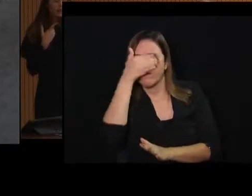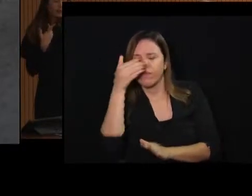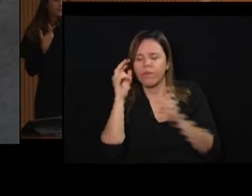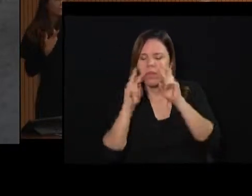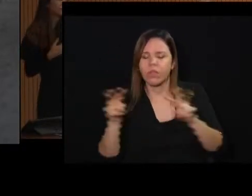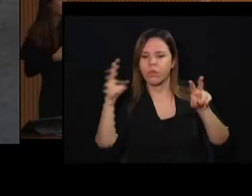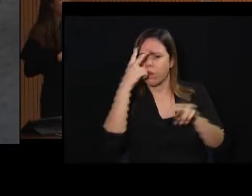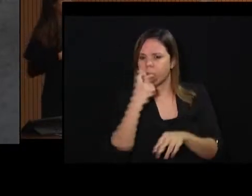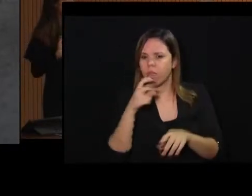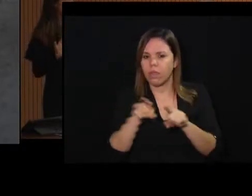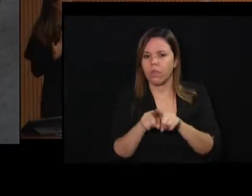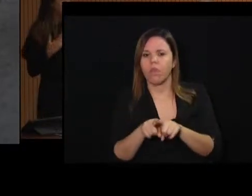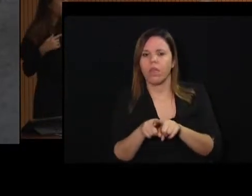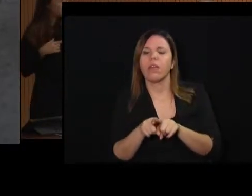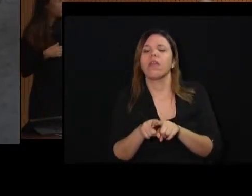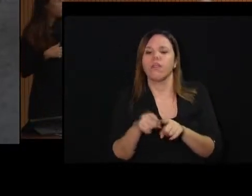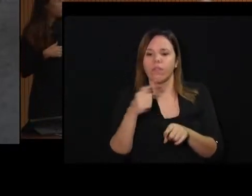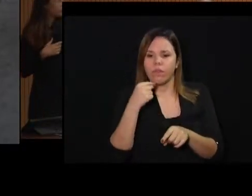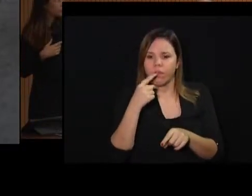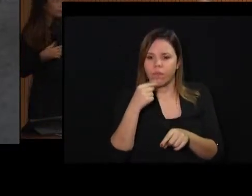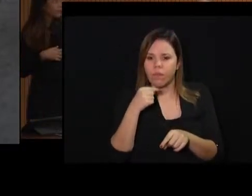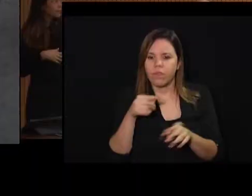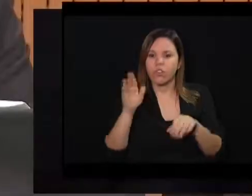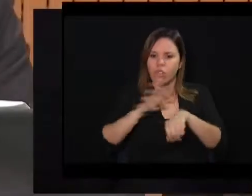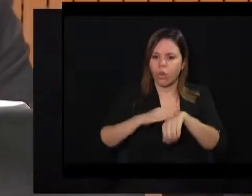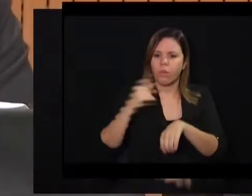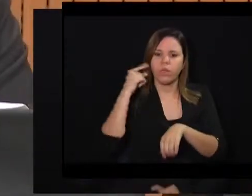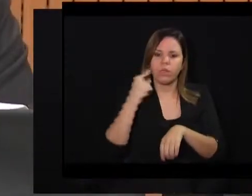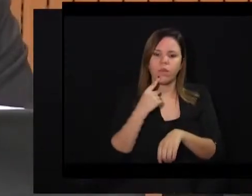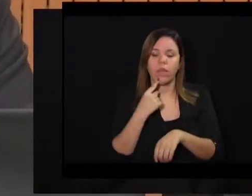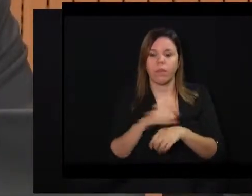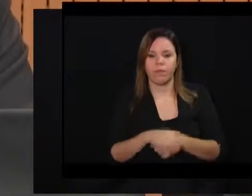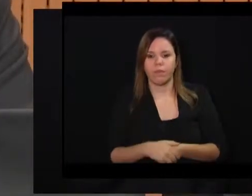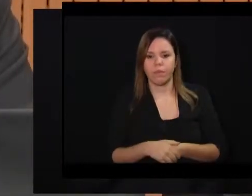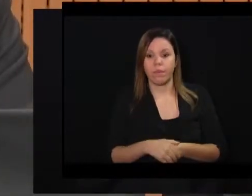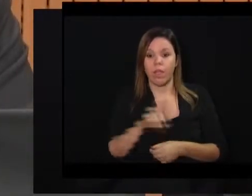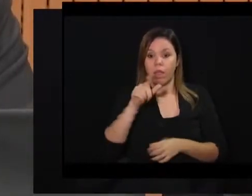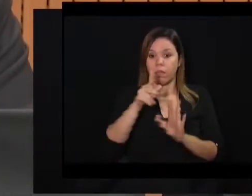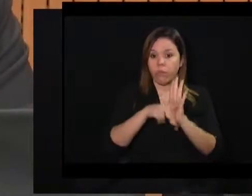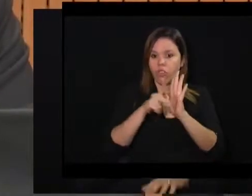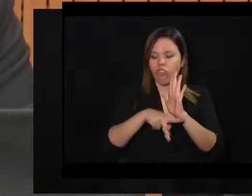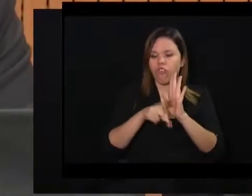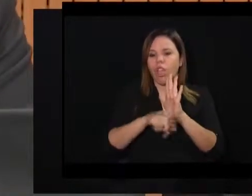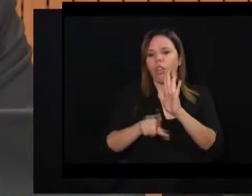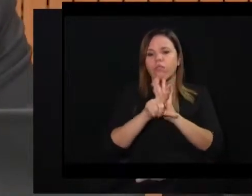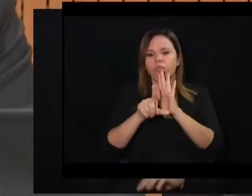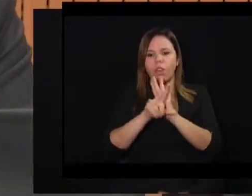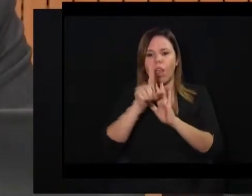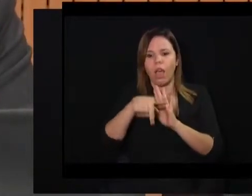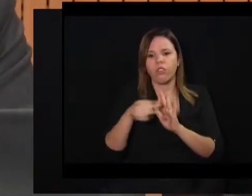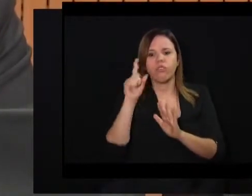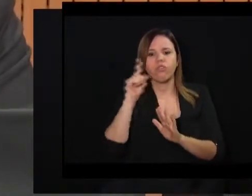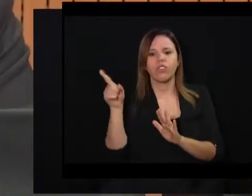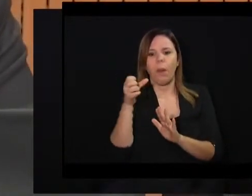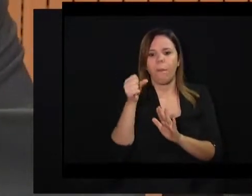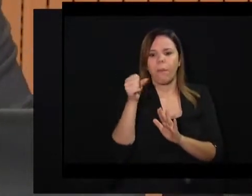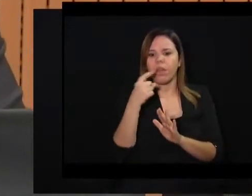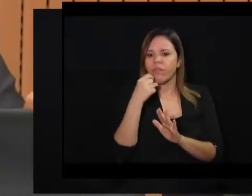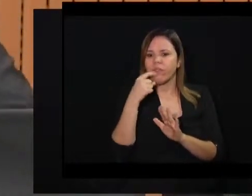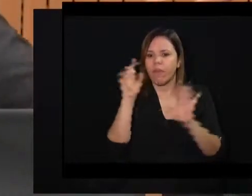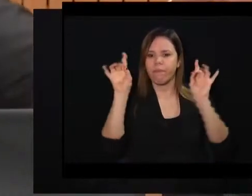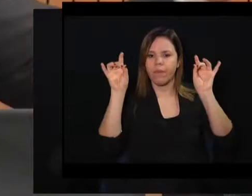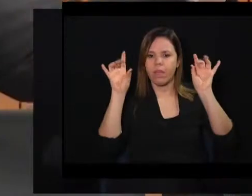surdez. O vermelho é sobre a surdez. Pelo projeto de lei de Nelson Ossery, o dia do branco e vermelho será